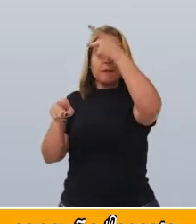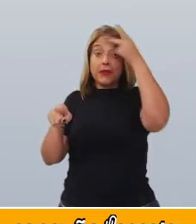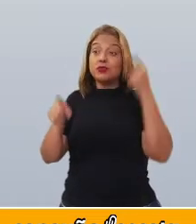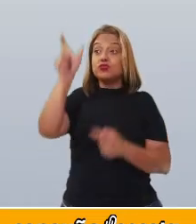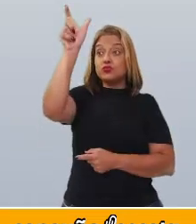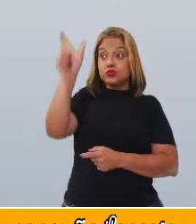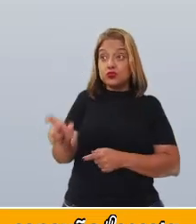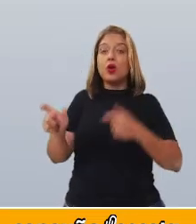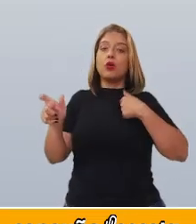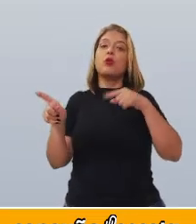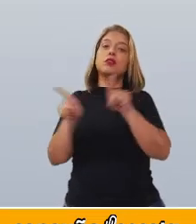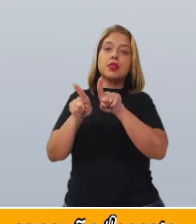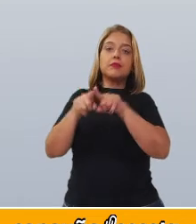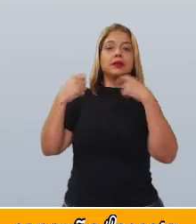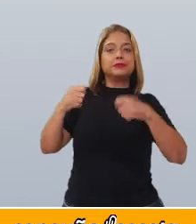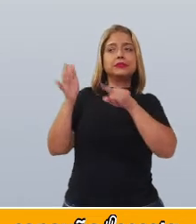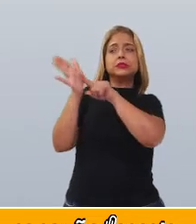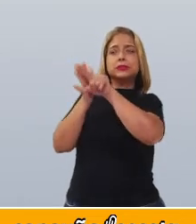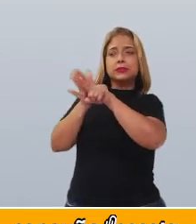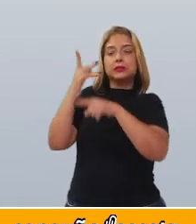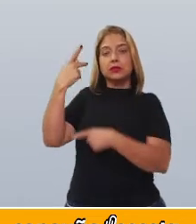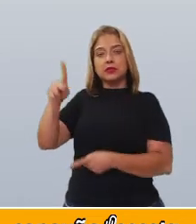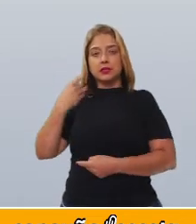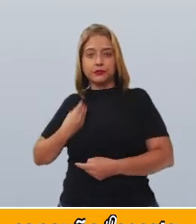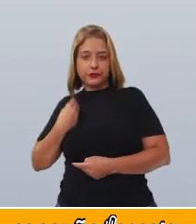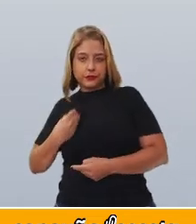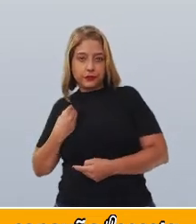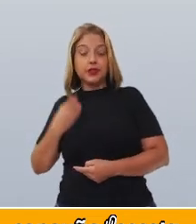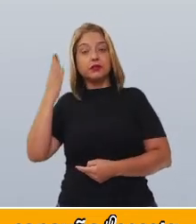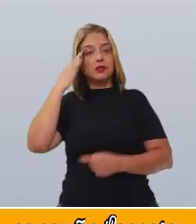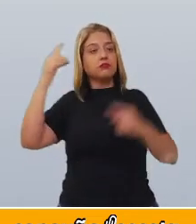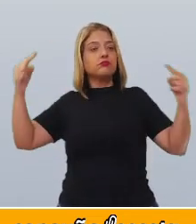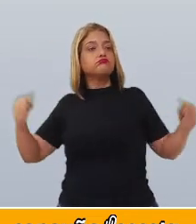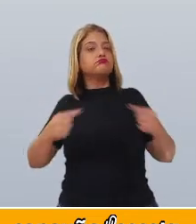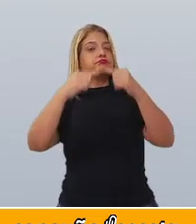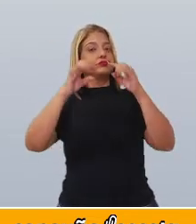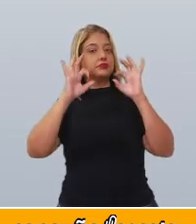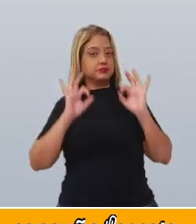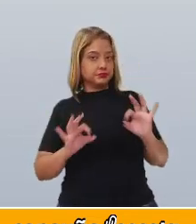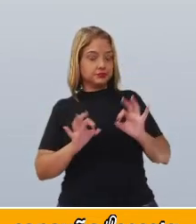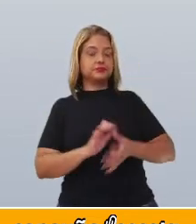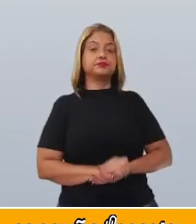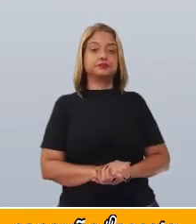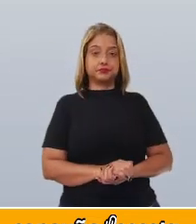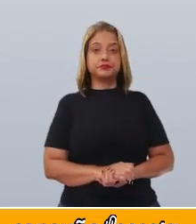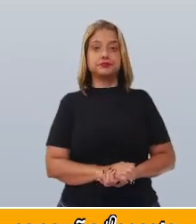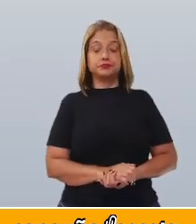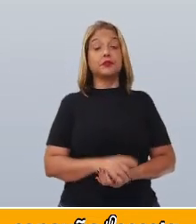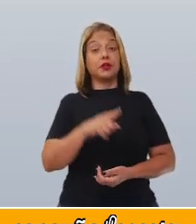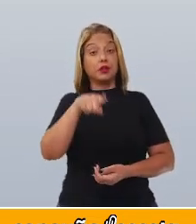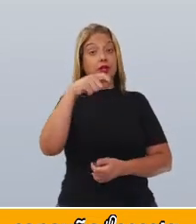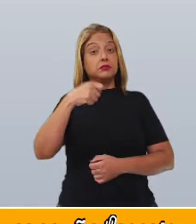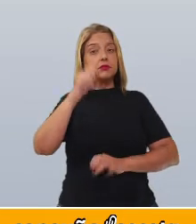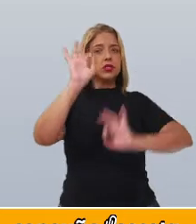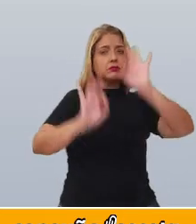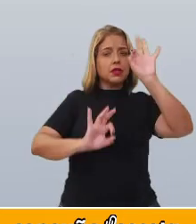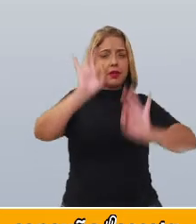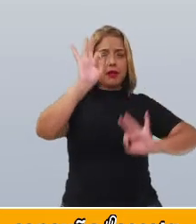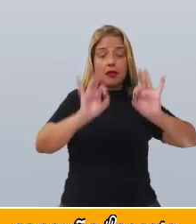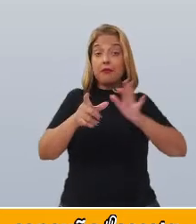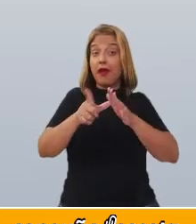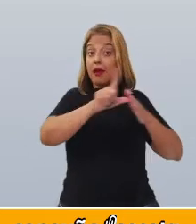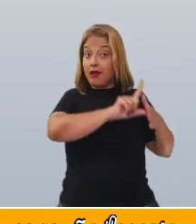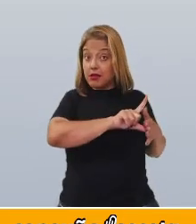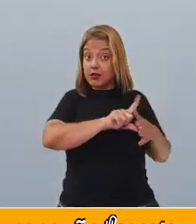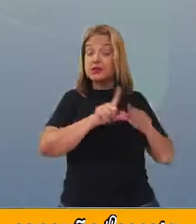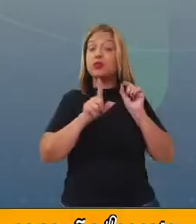entrevistado com o tema da sua entrevista. E aí, você já precisa elaborar, com antecedência,